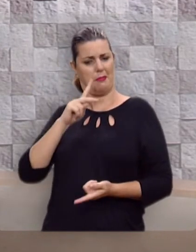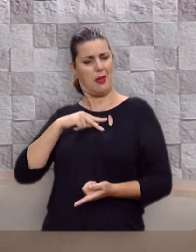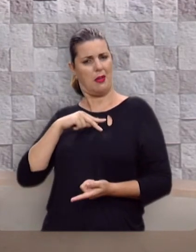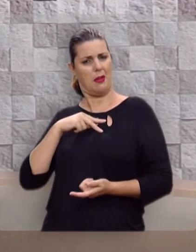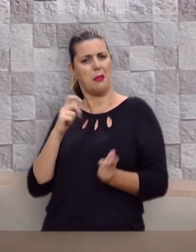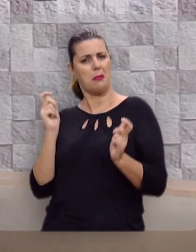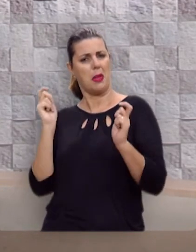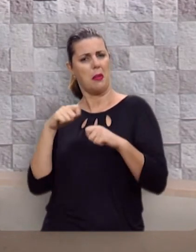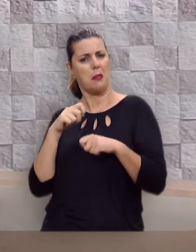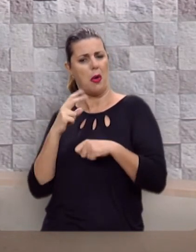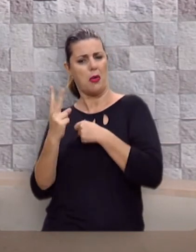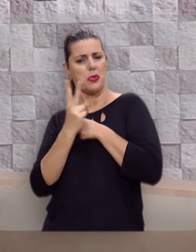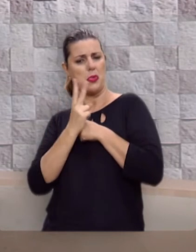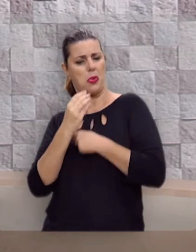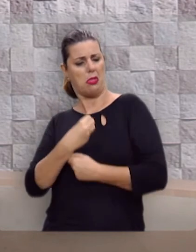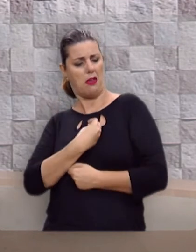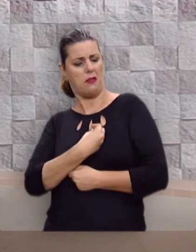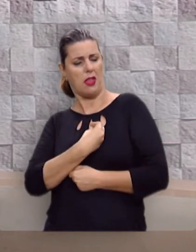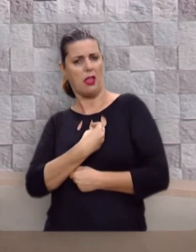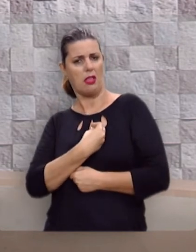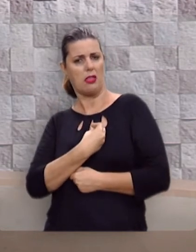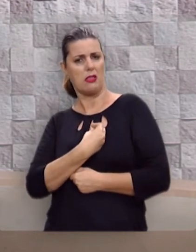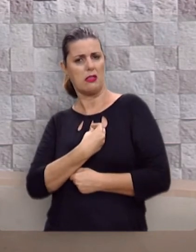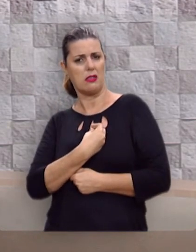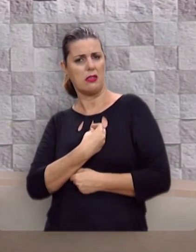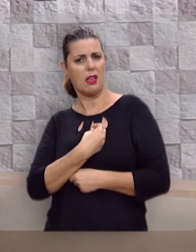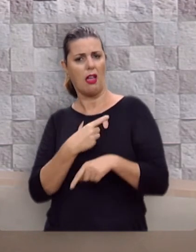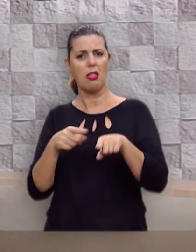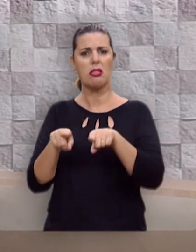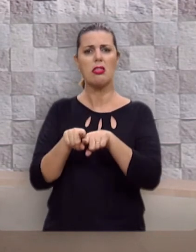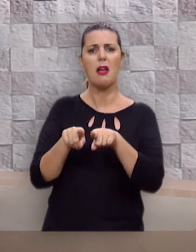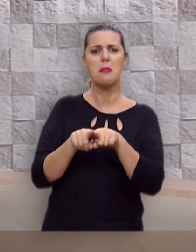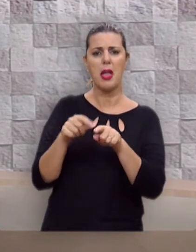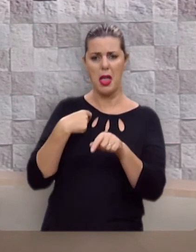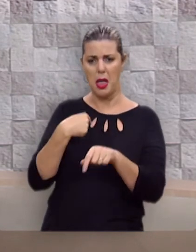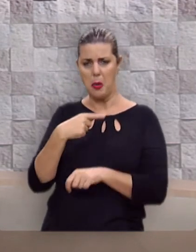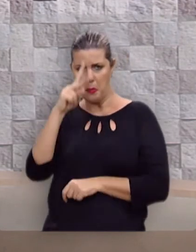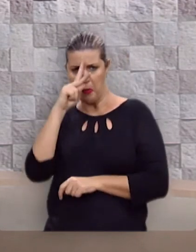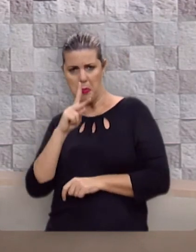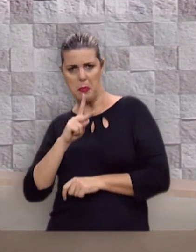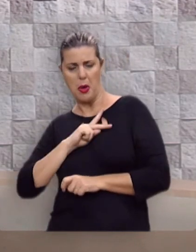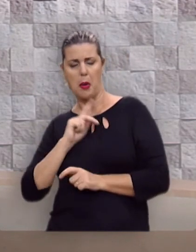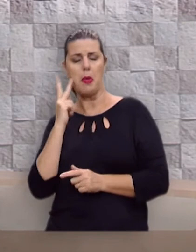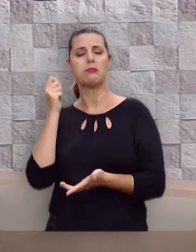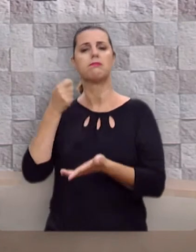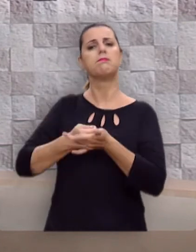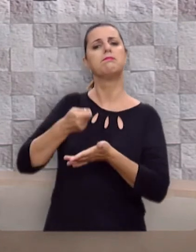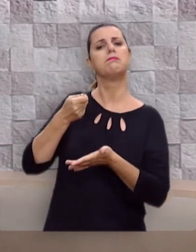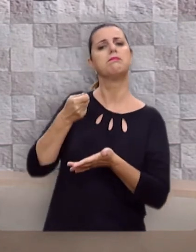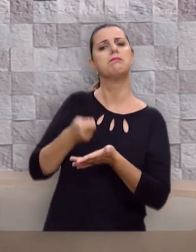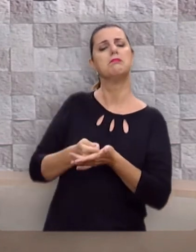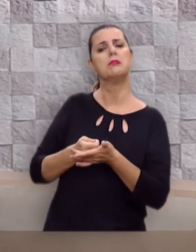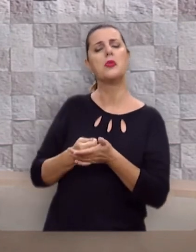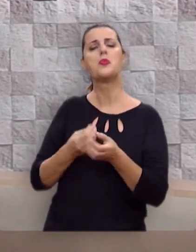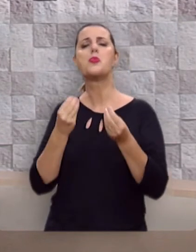pudesse preservar sua própria vida e se ele pudesse definir